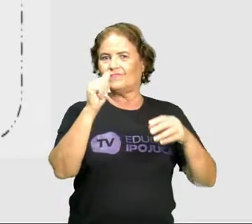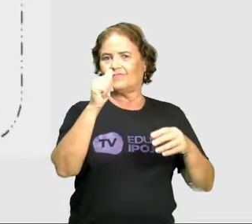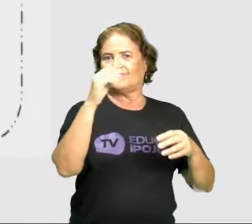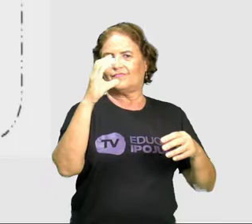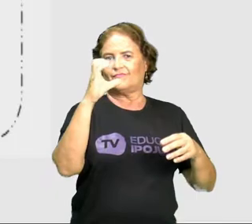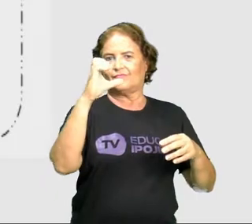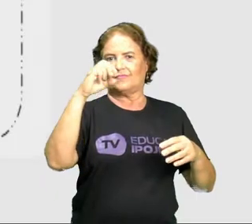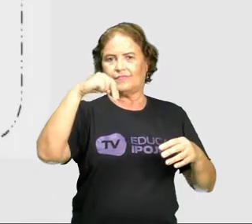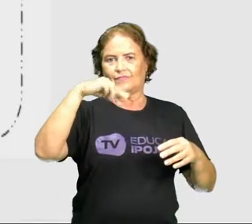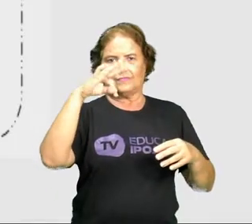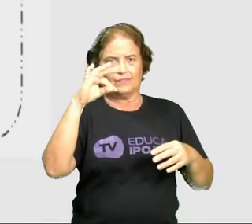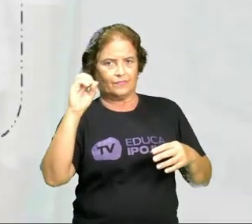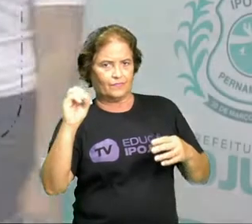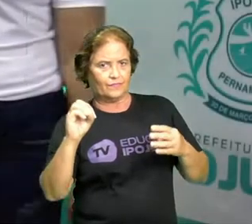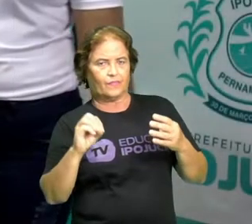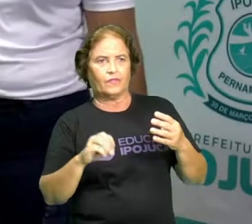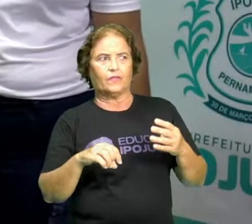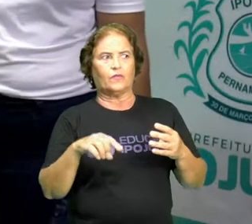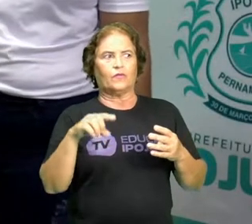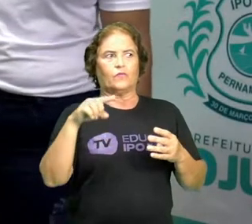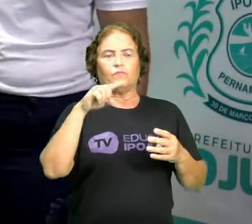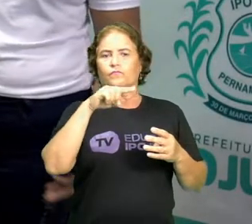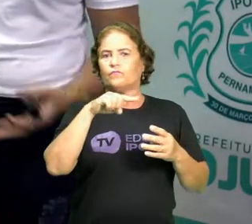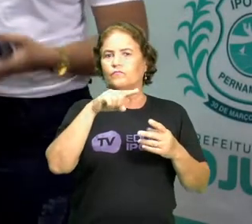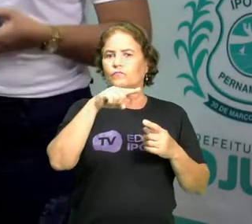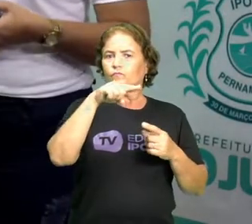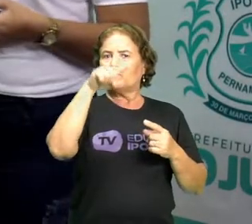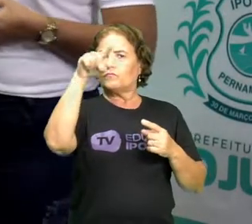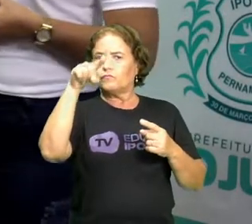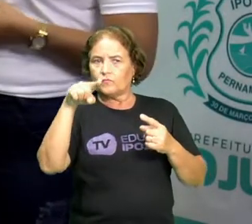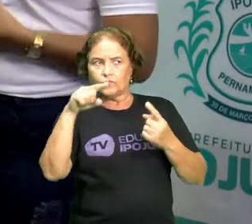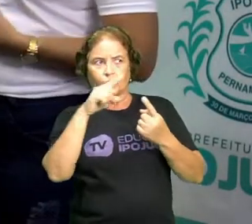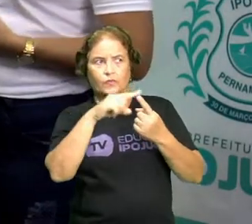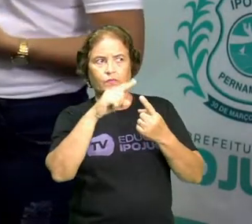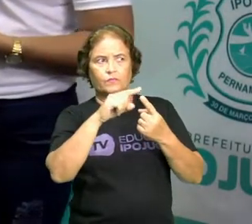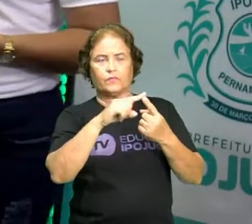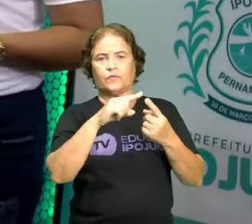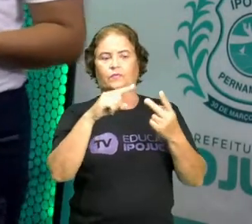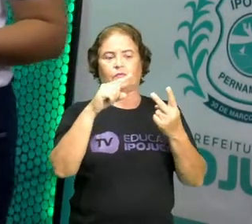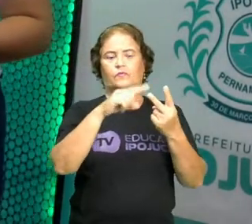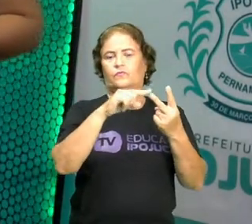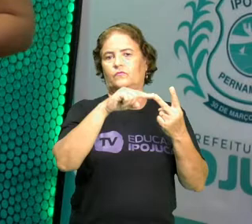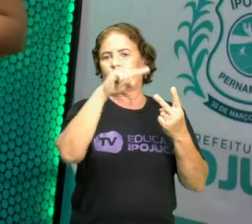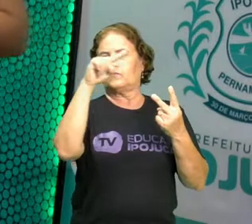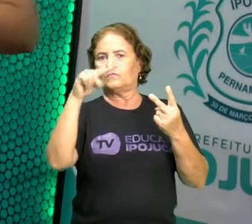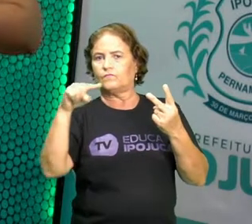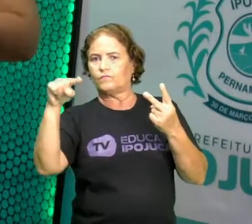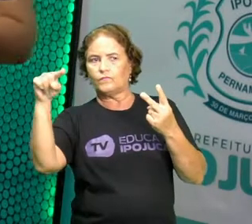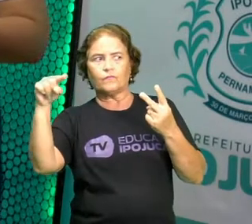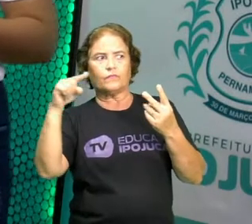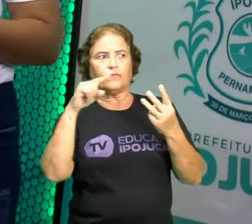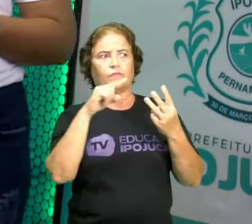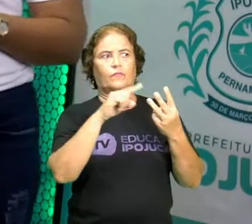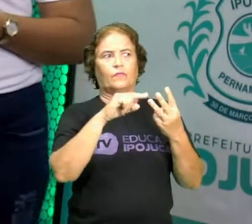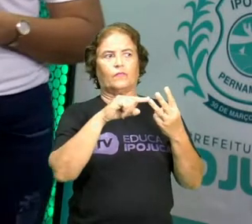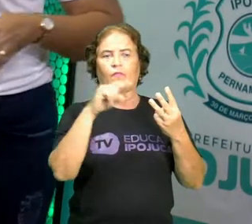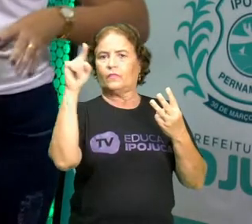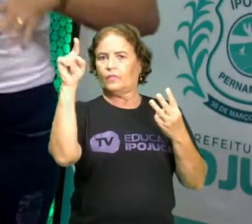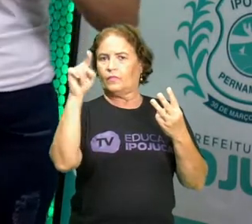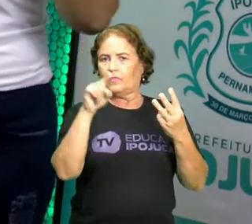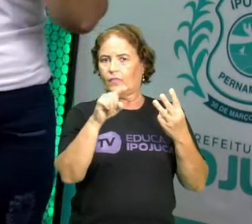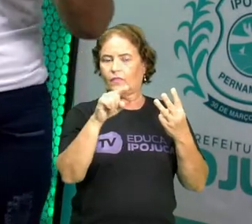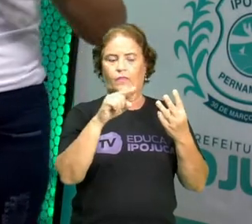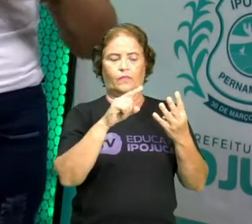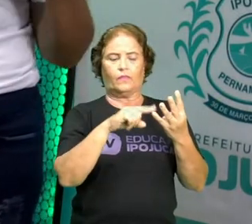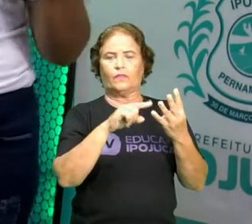o til, o acento agudo e o acento grave. Esses quatro acentos que é um dos principais que a gente usa, a